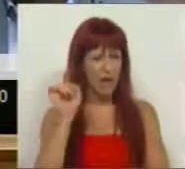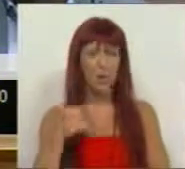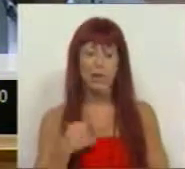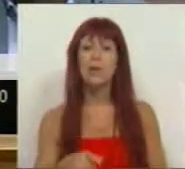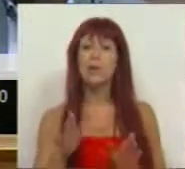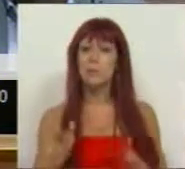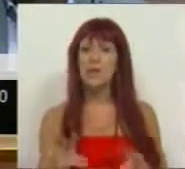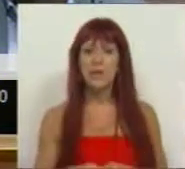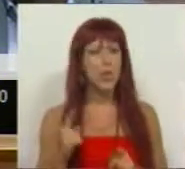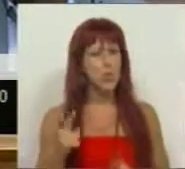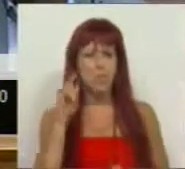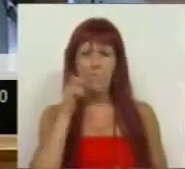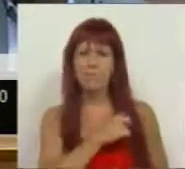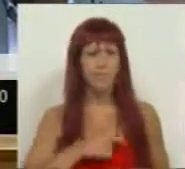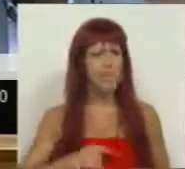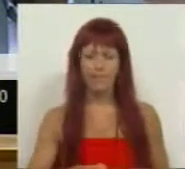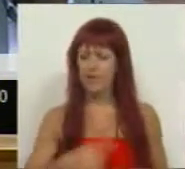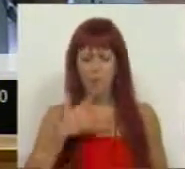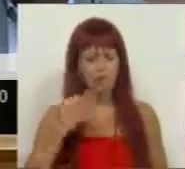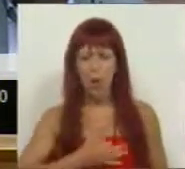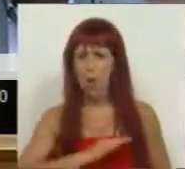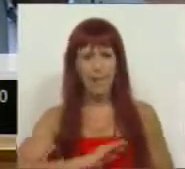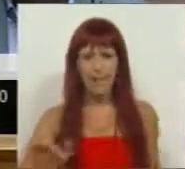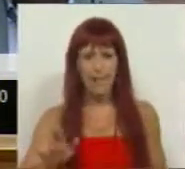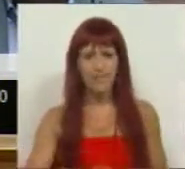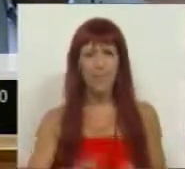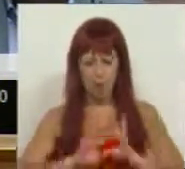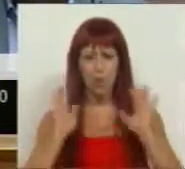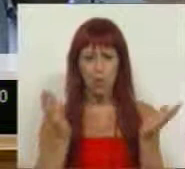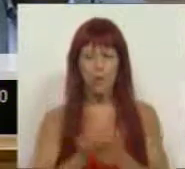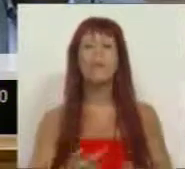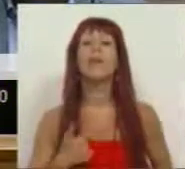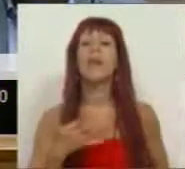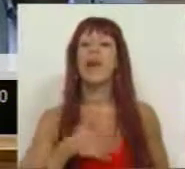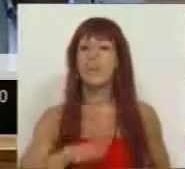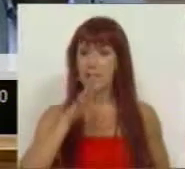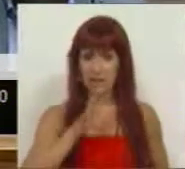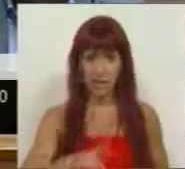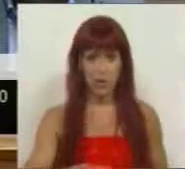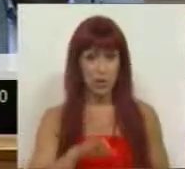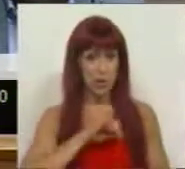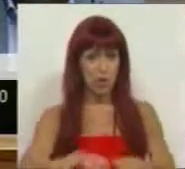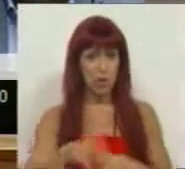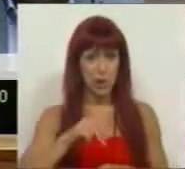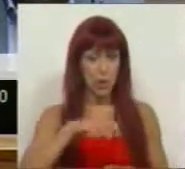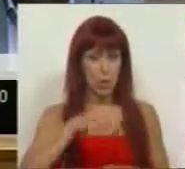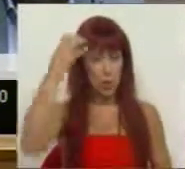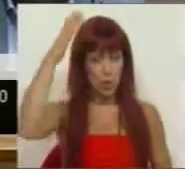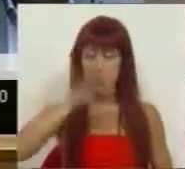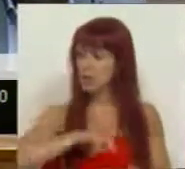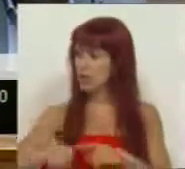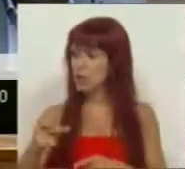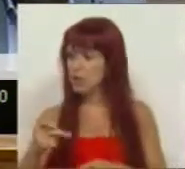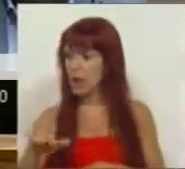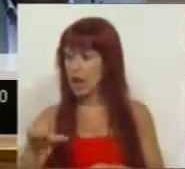precisa de uma auditoria completa e global. Queria também dizer, Sr. Deputado Nuno Reis e Sr.